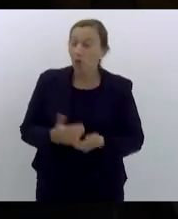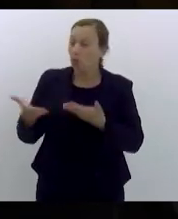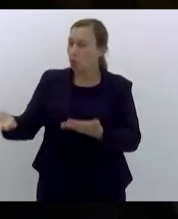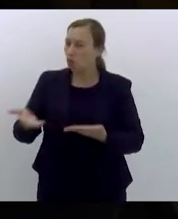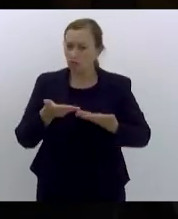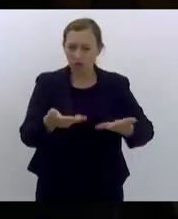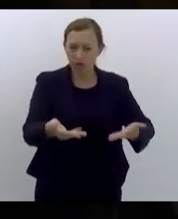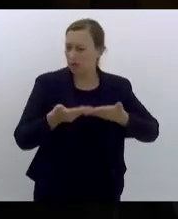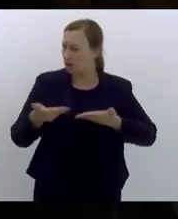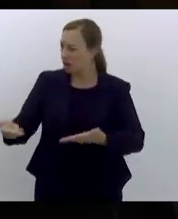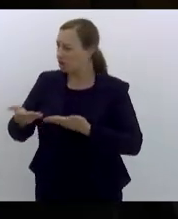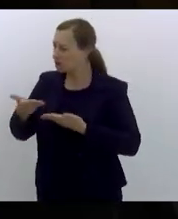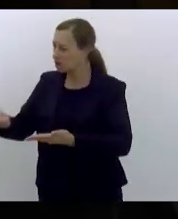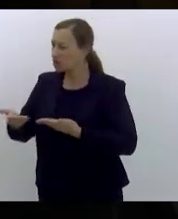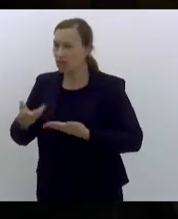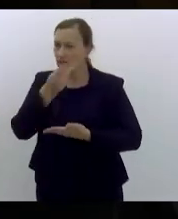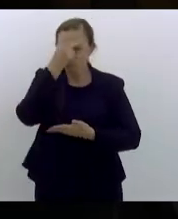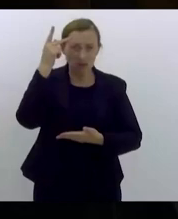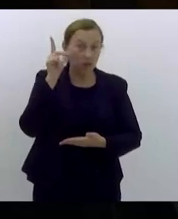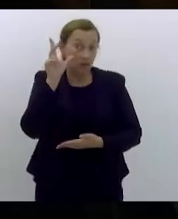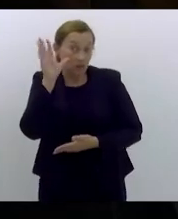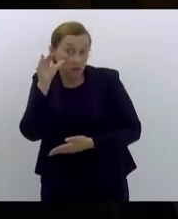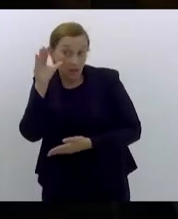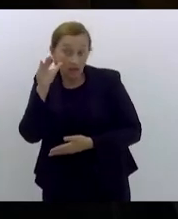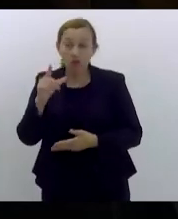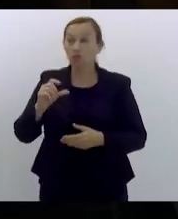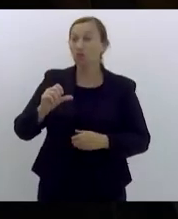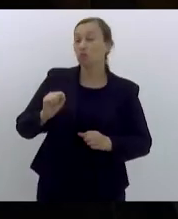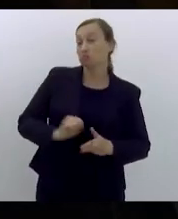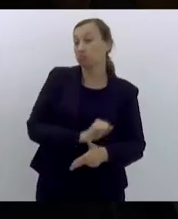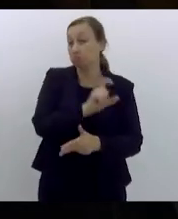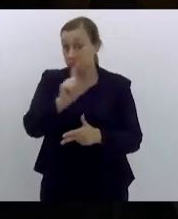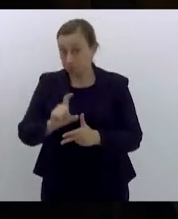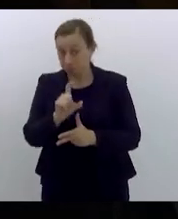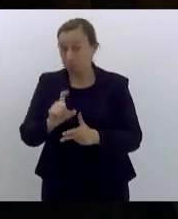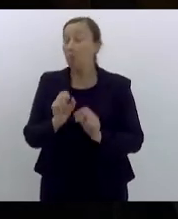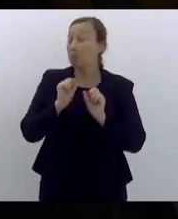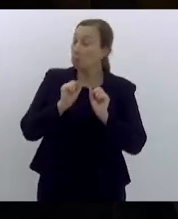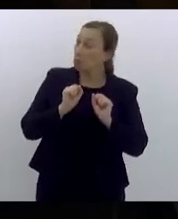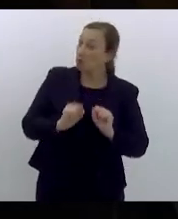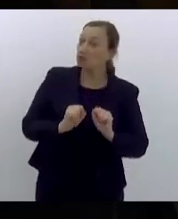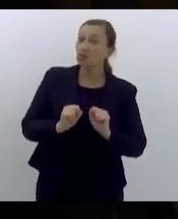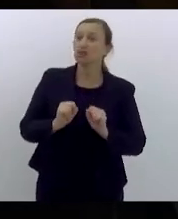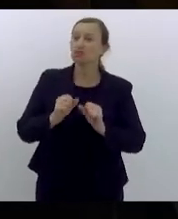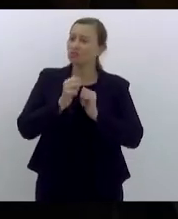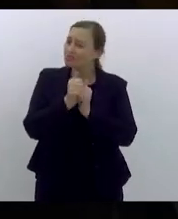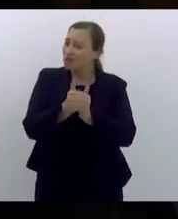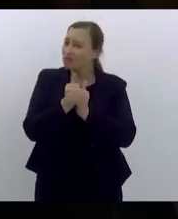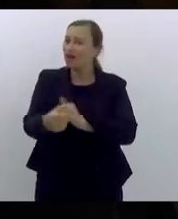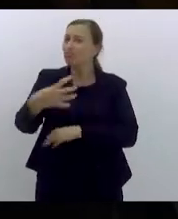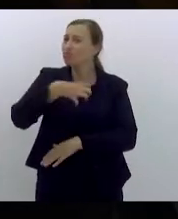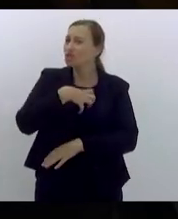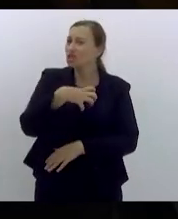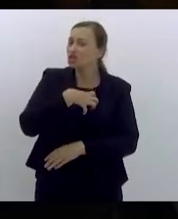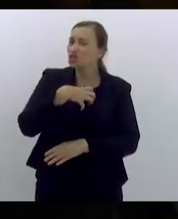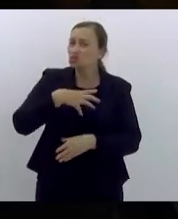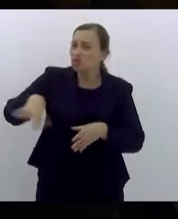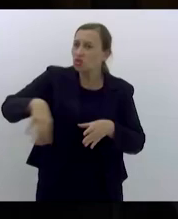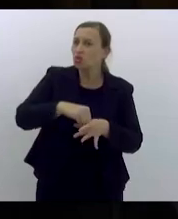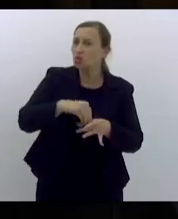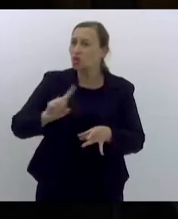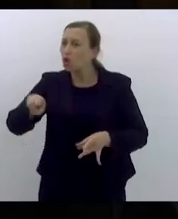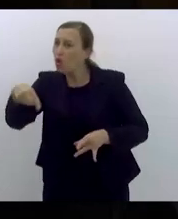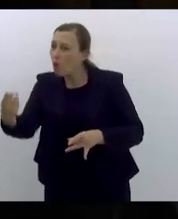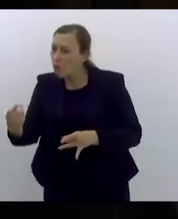os agentes interessados como o próprio poder executivo para que possamos caminhar no sentido de implementar